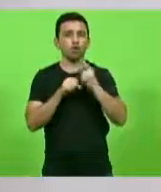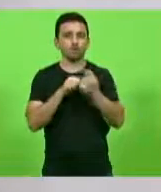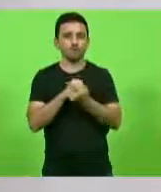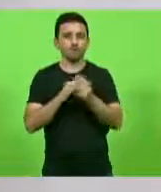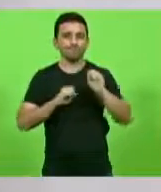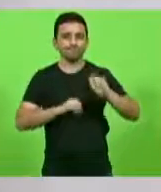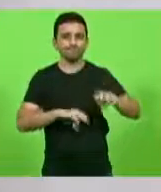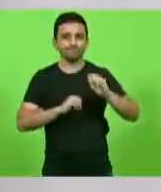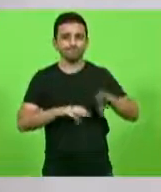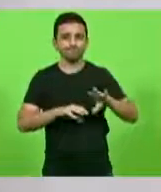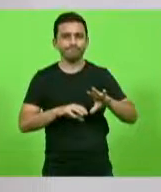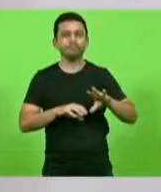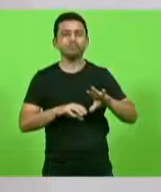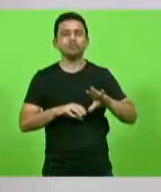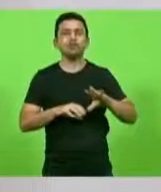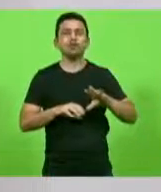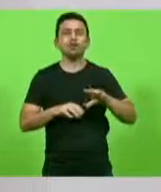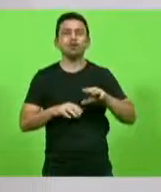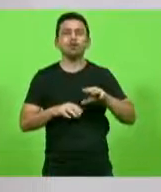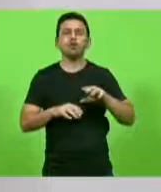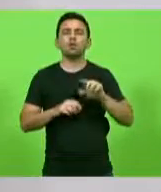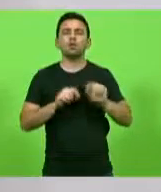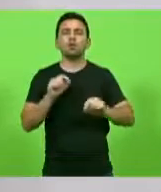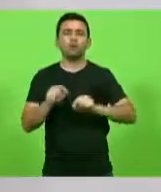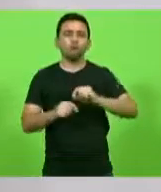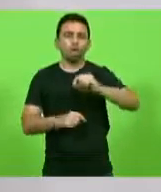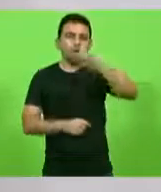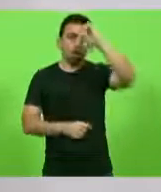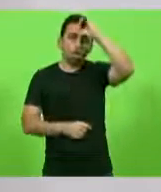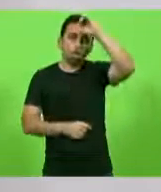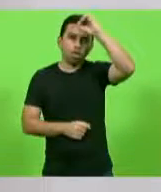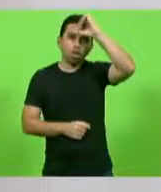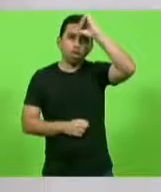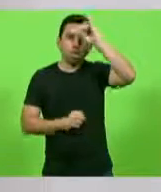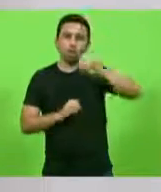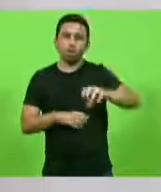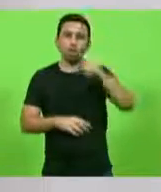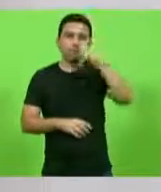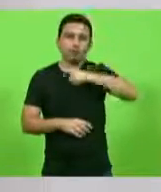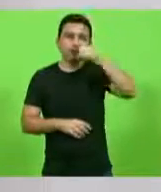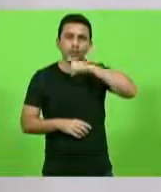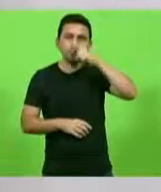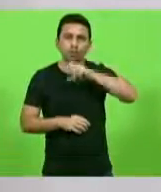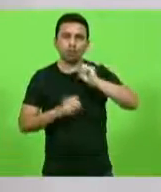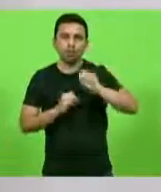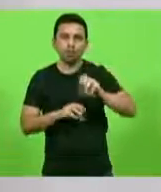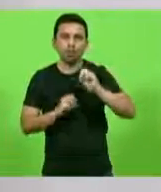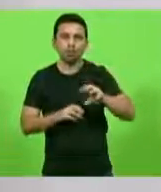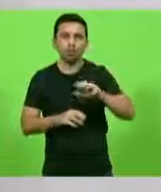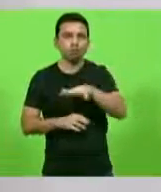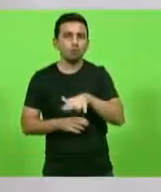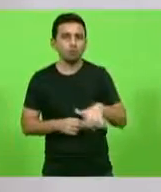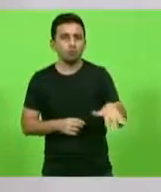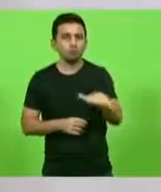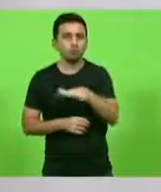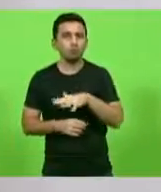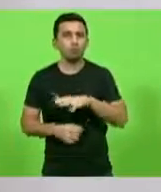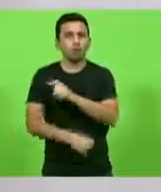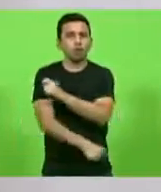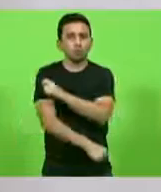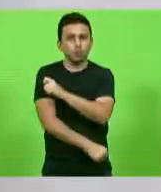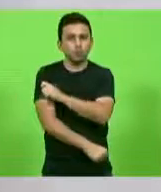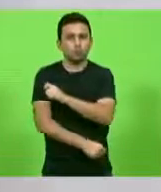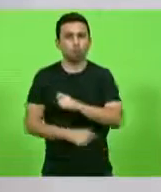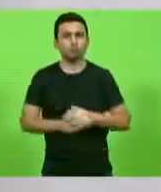que estava ensinando que estava ignorância e mentiras para seus alunos.